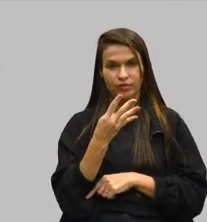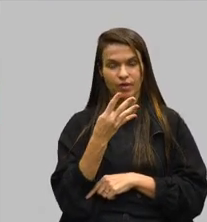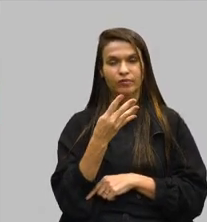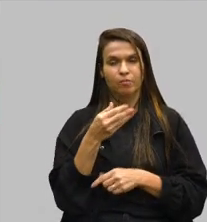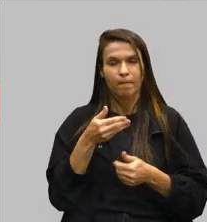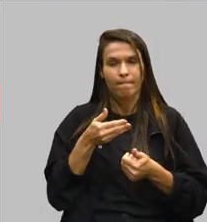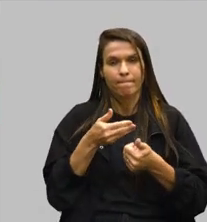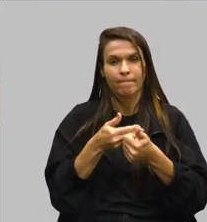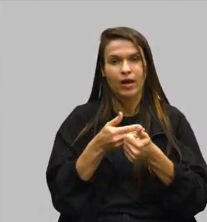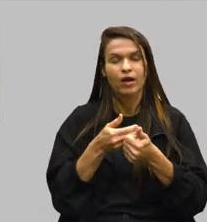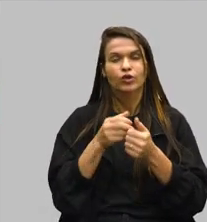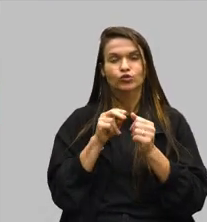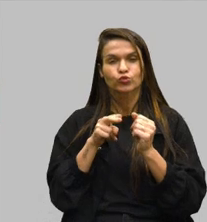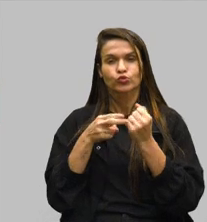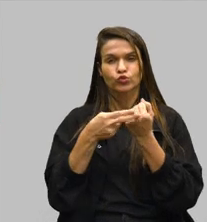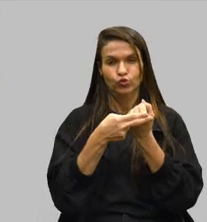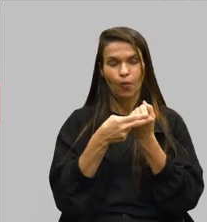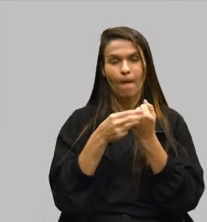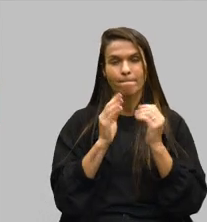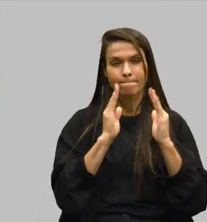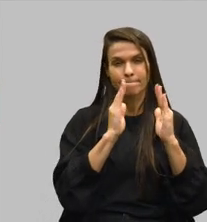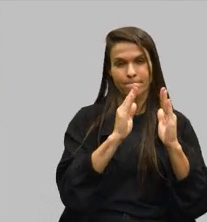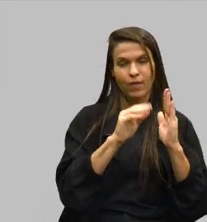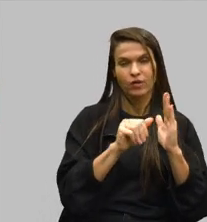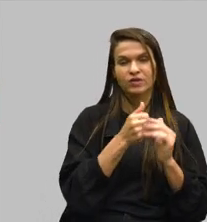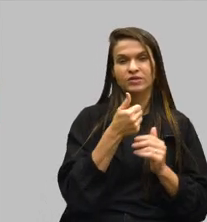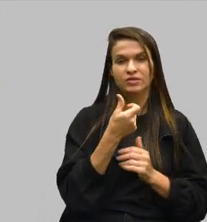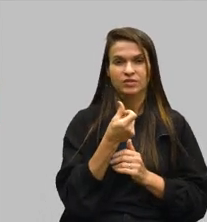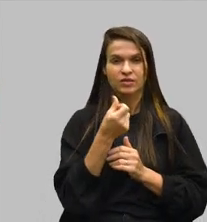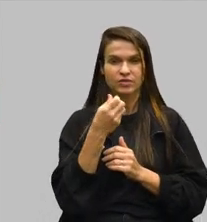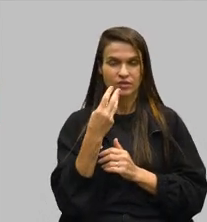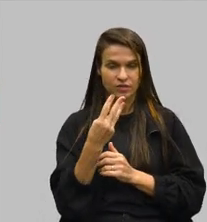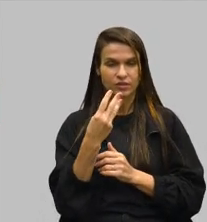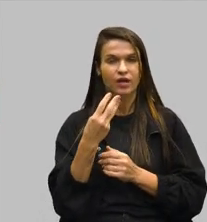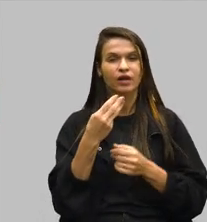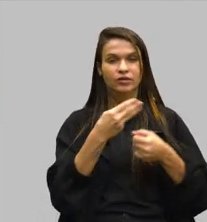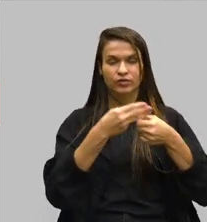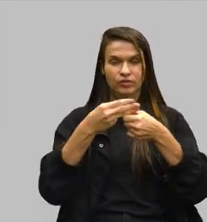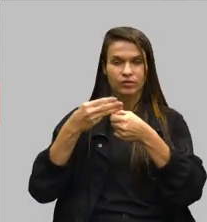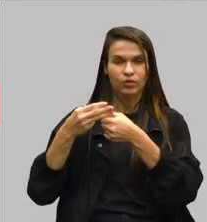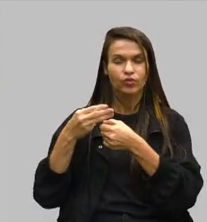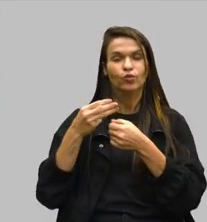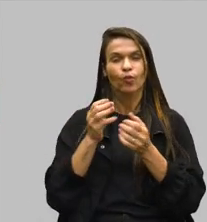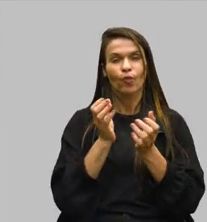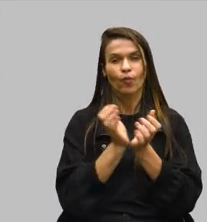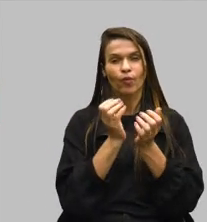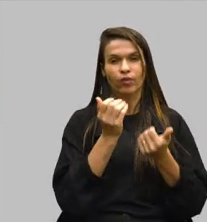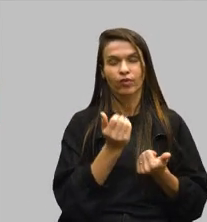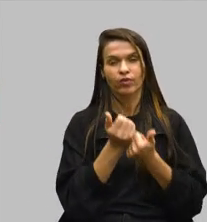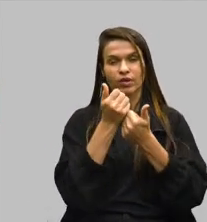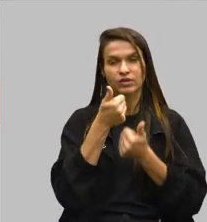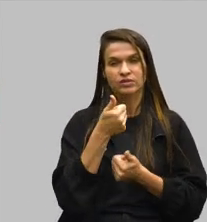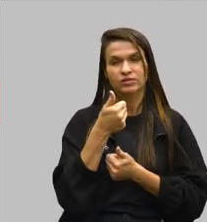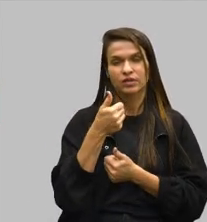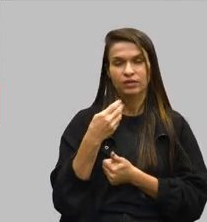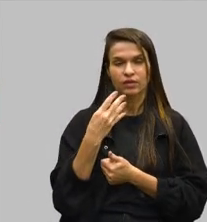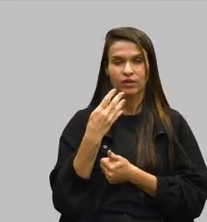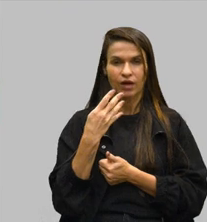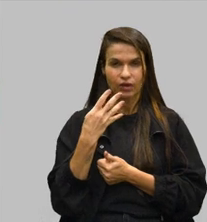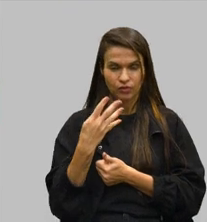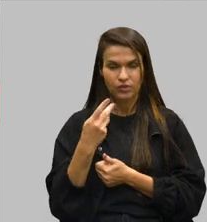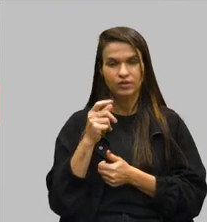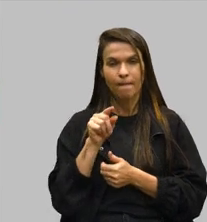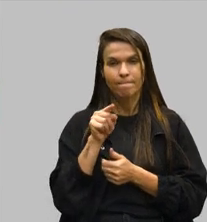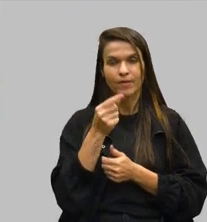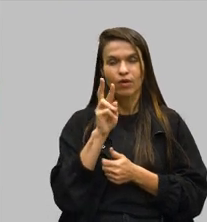Aproximação dos SUAS, no primeiro ciclo, 73 municípios com rede sócio-assistencial, apoiada, R 114.285